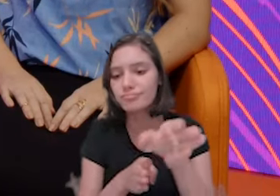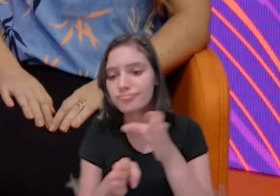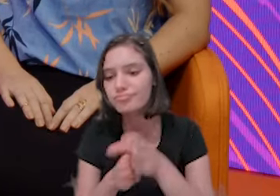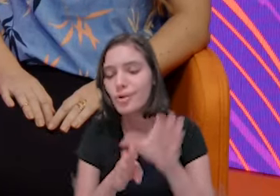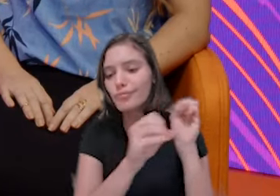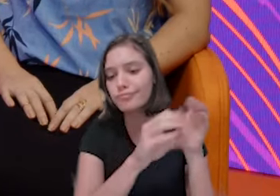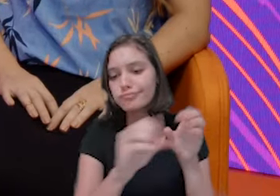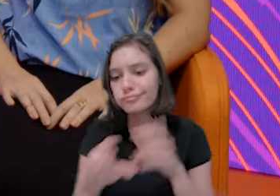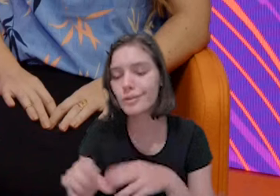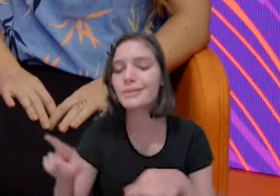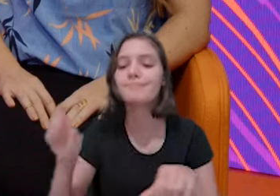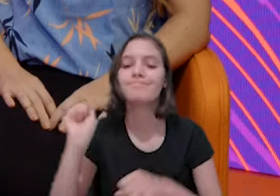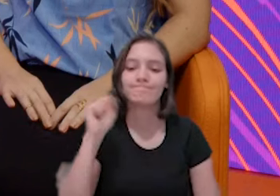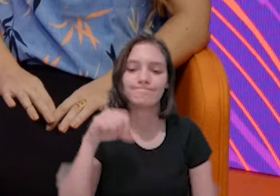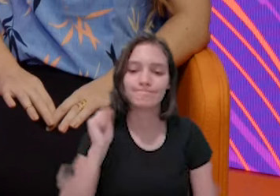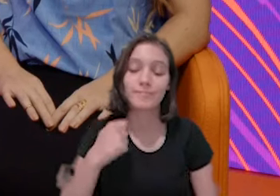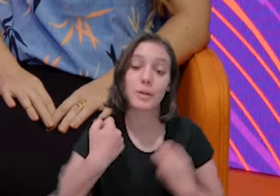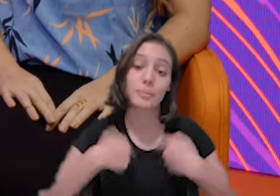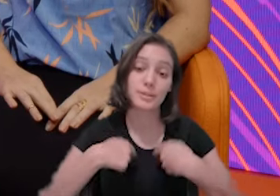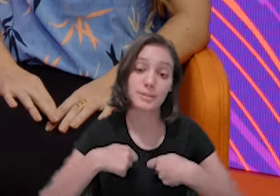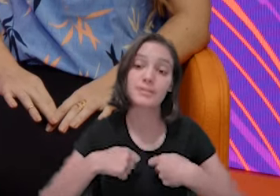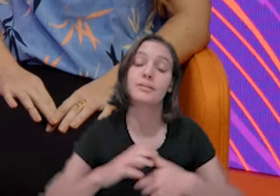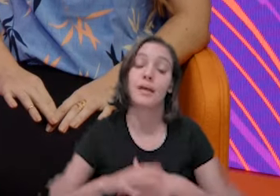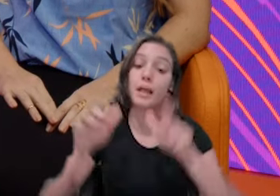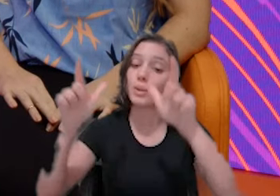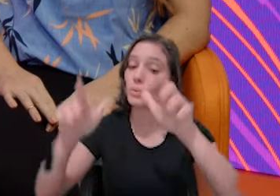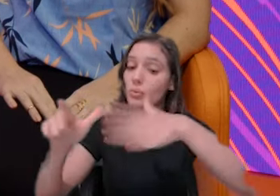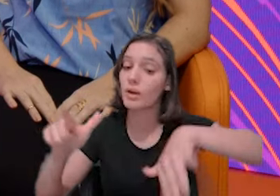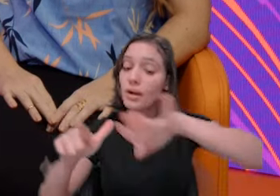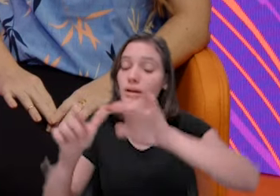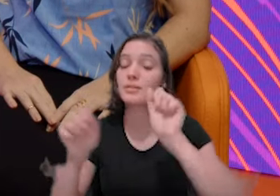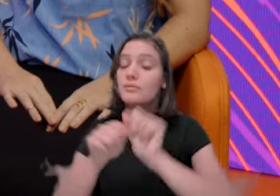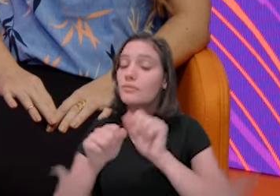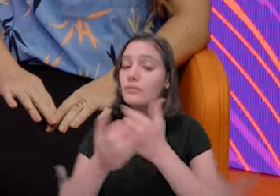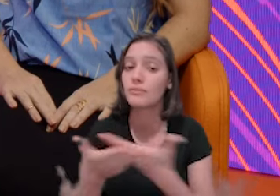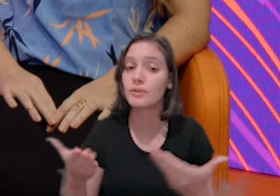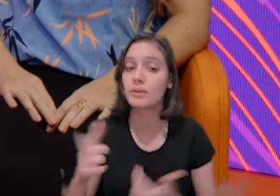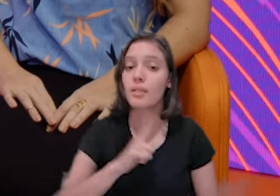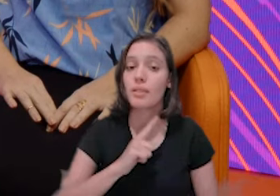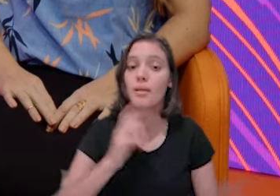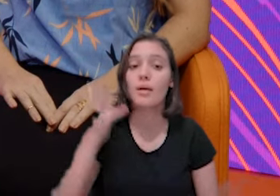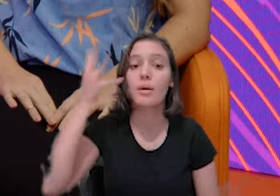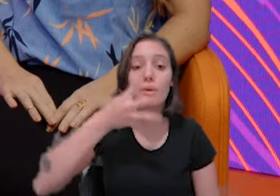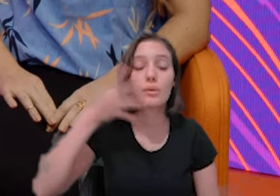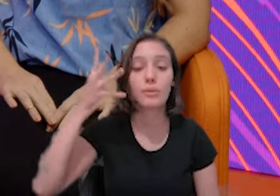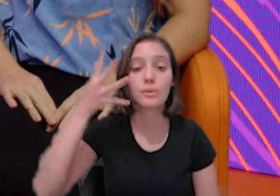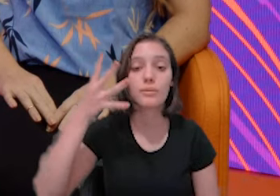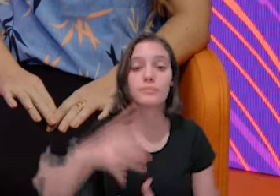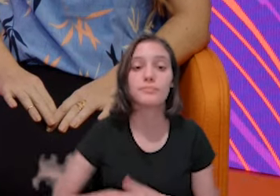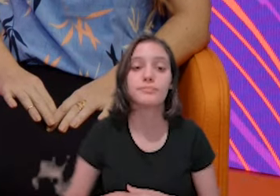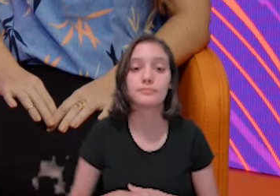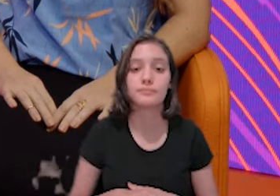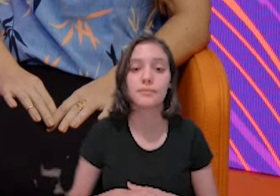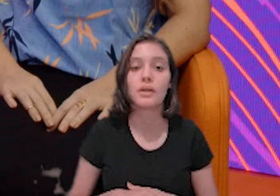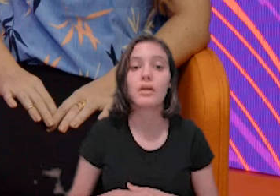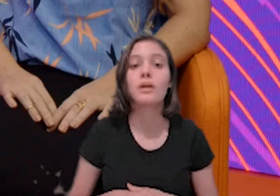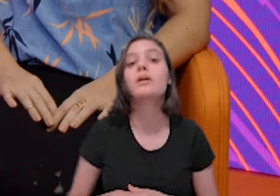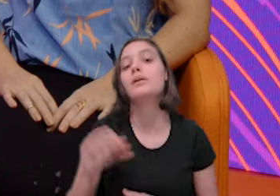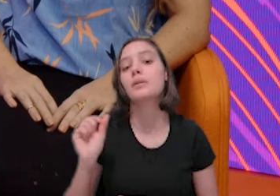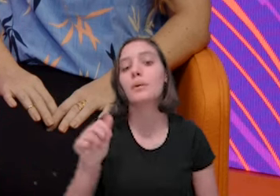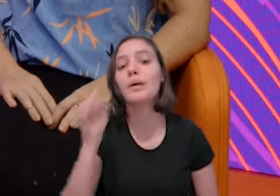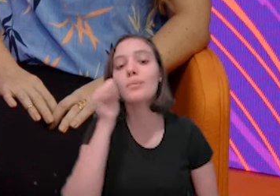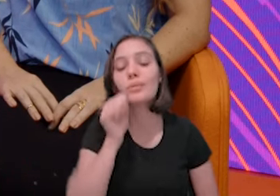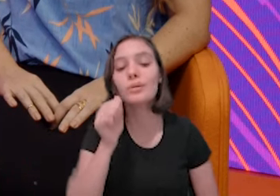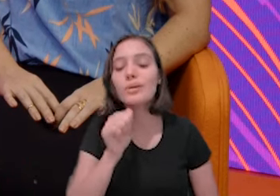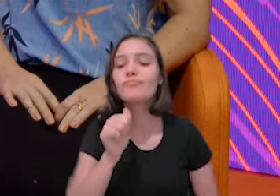as palestras. E ainda tem palestras em relação às mulheres que sofrem violência doméstica também, né? Eu